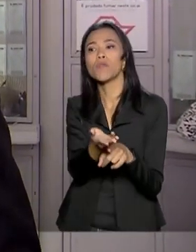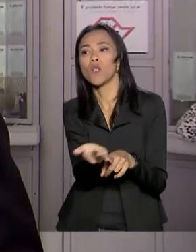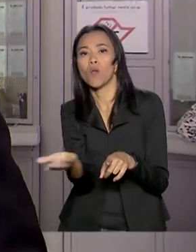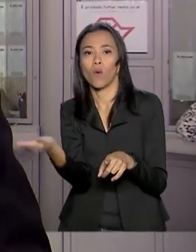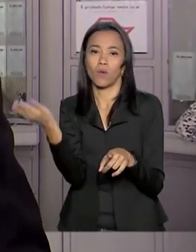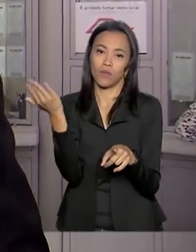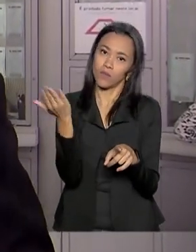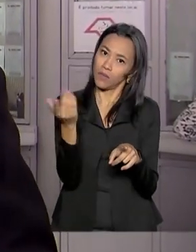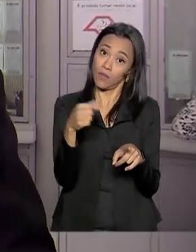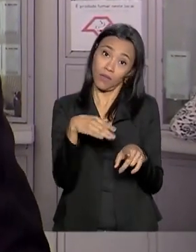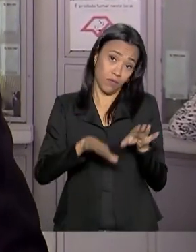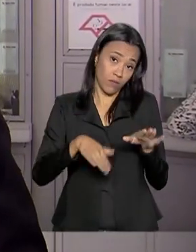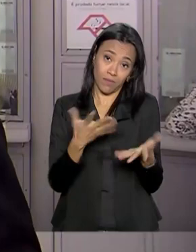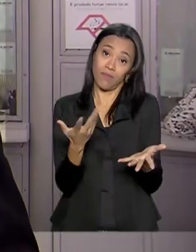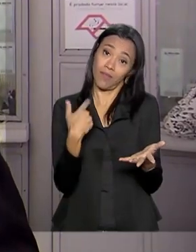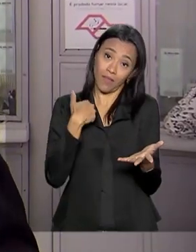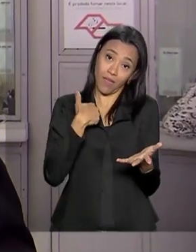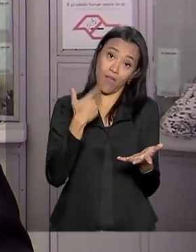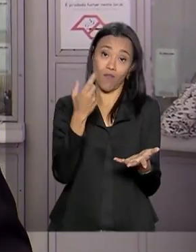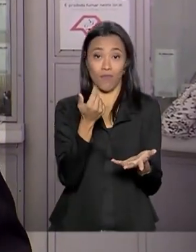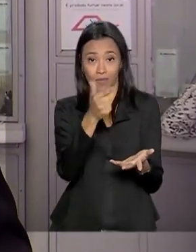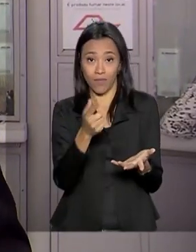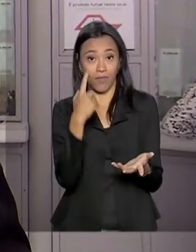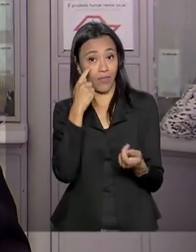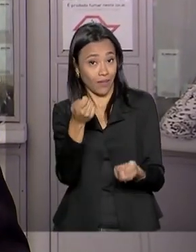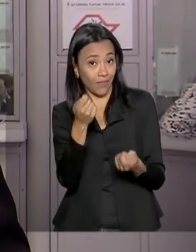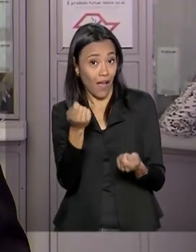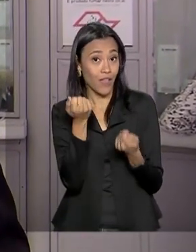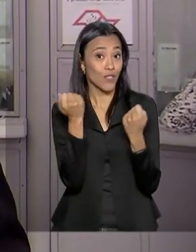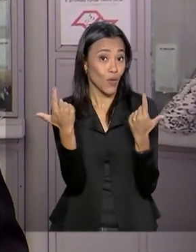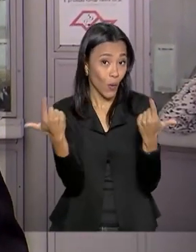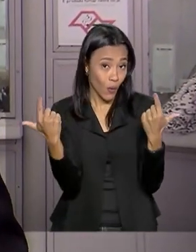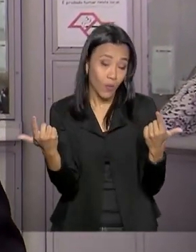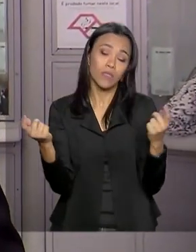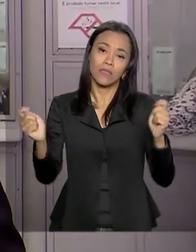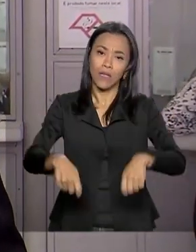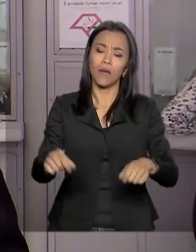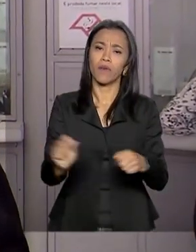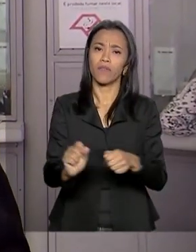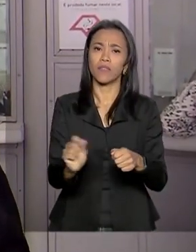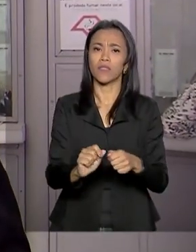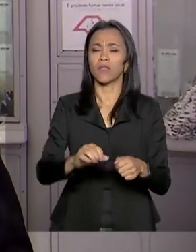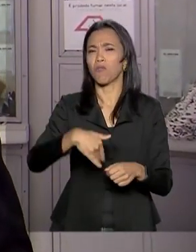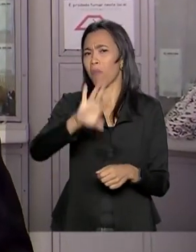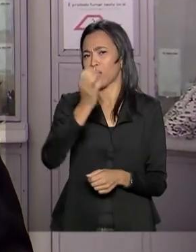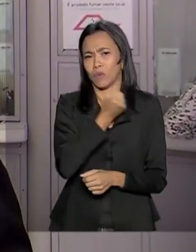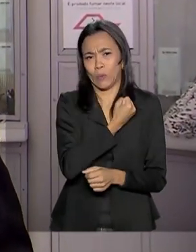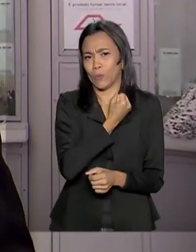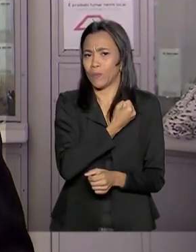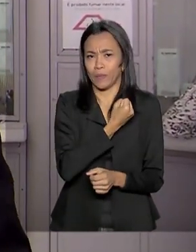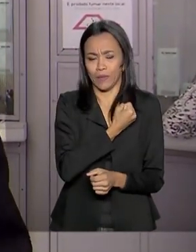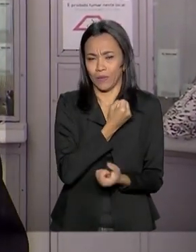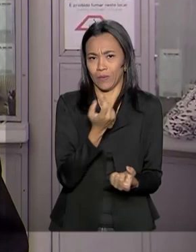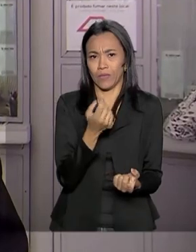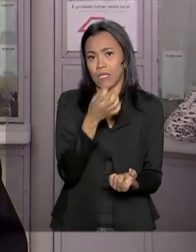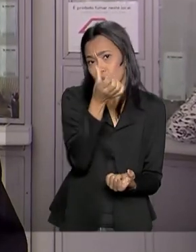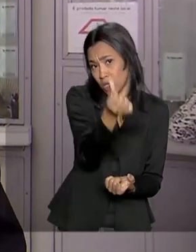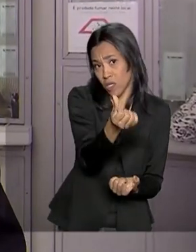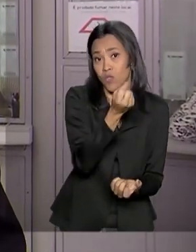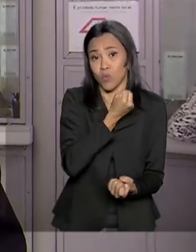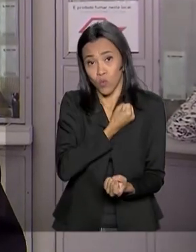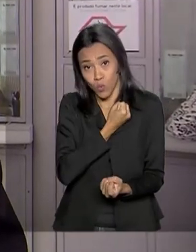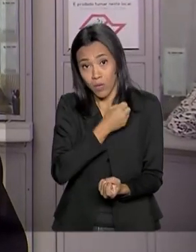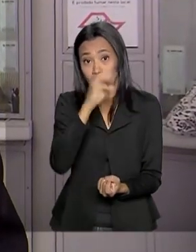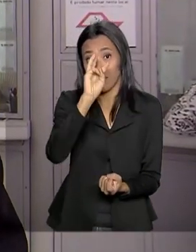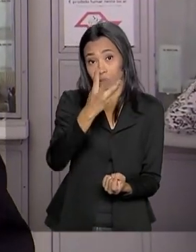pessoas como eu tentem a sorte. Dá para fazer também jogos com mais números, né? A aposta mínima com seis números é de